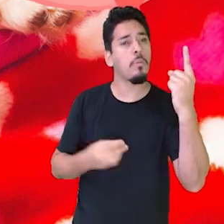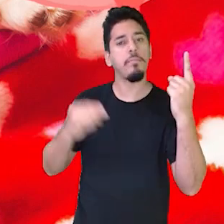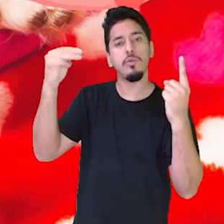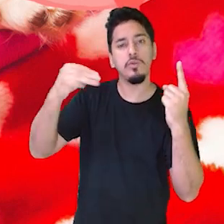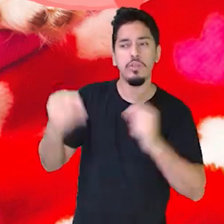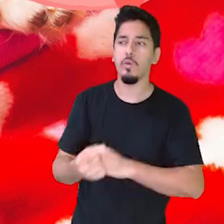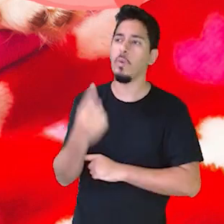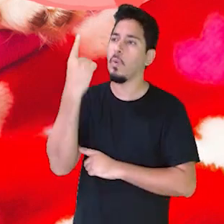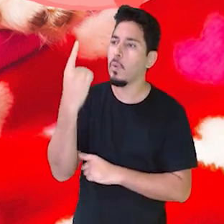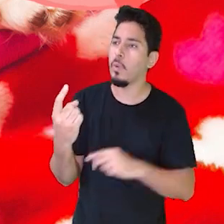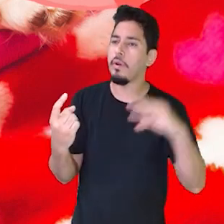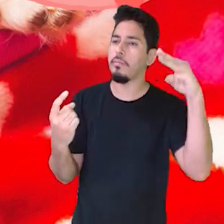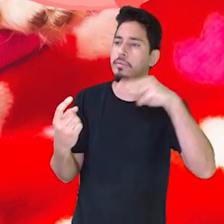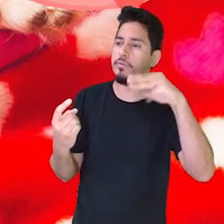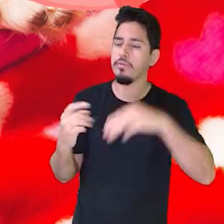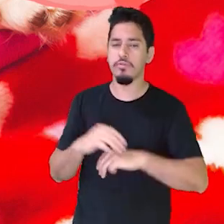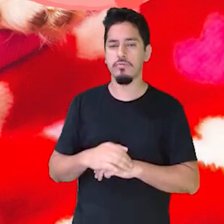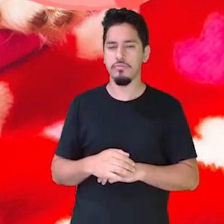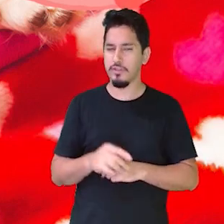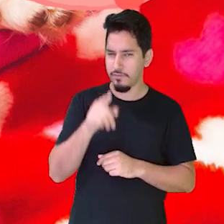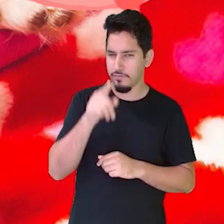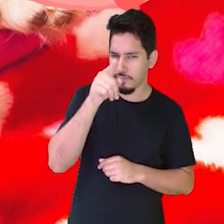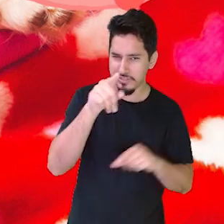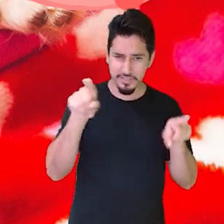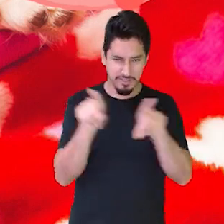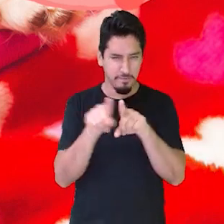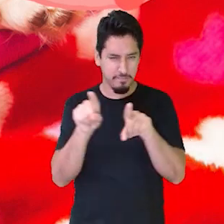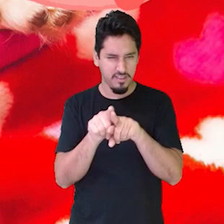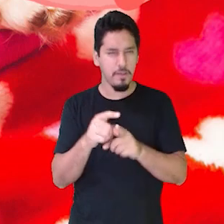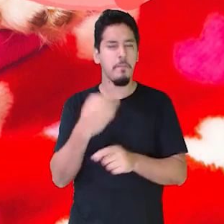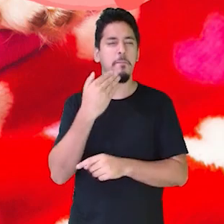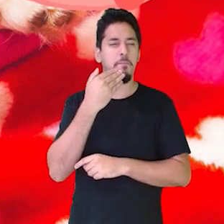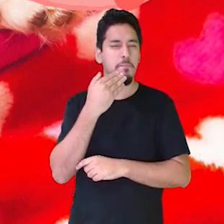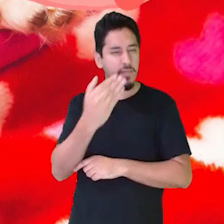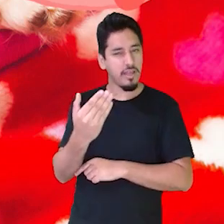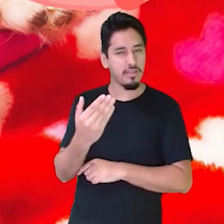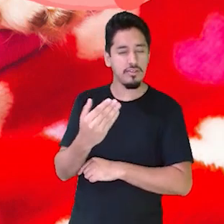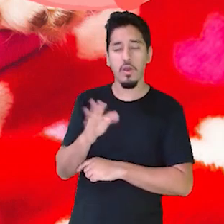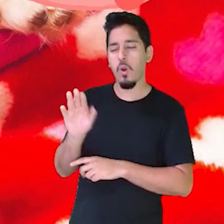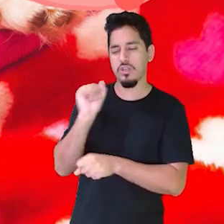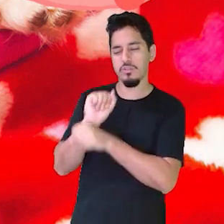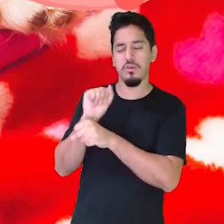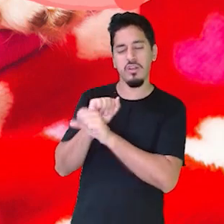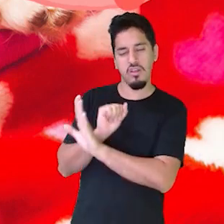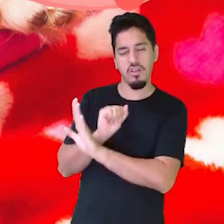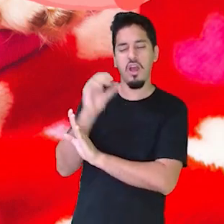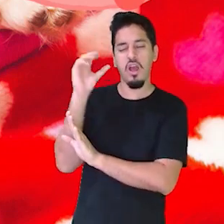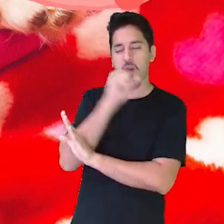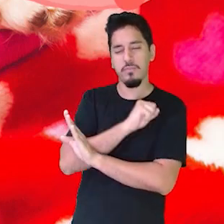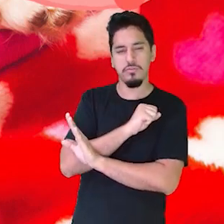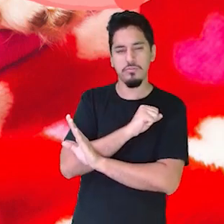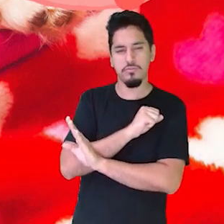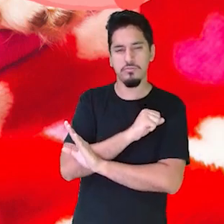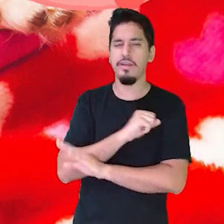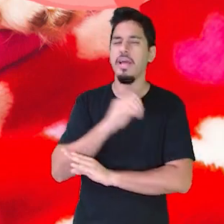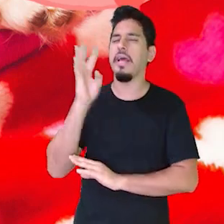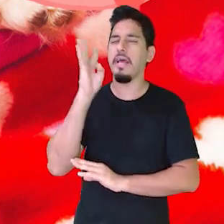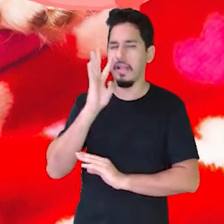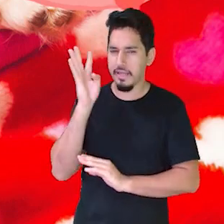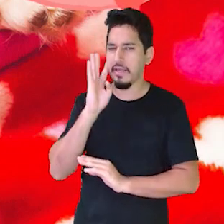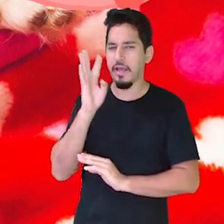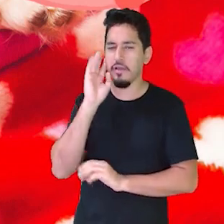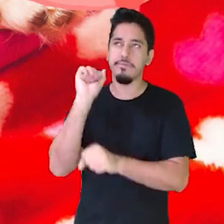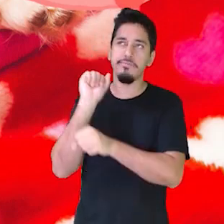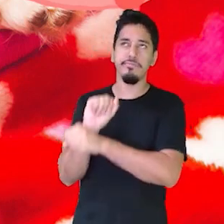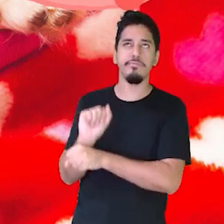minutinho. E você, para tudo, pede só um minutinho para que o outro espere? Será que é legal a gente deixar